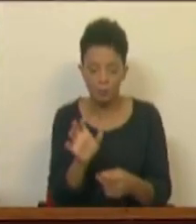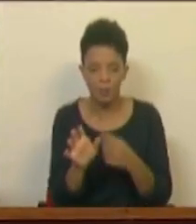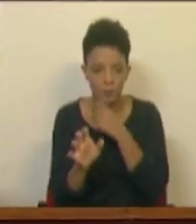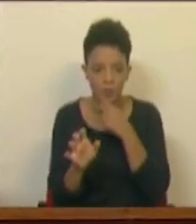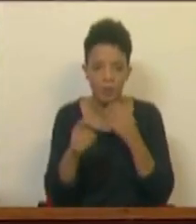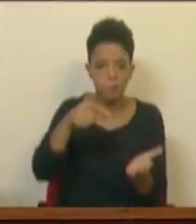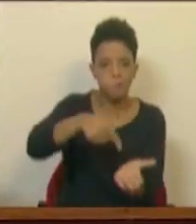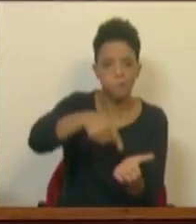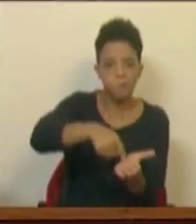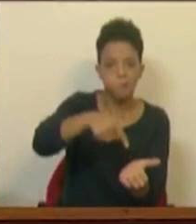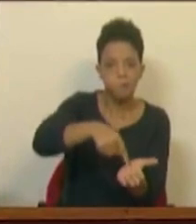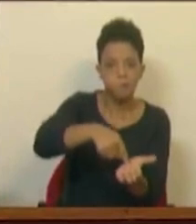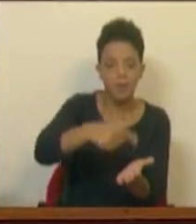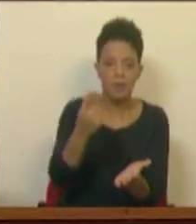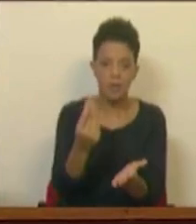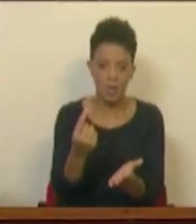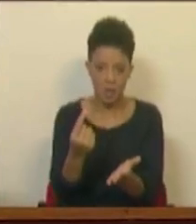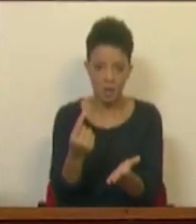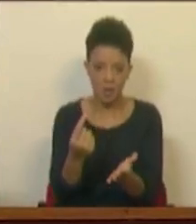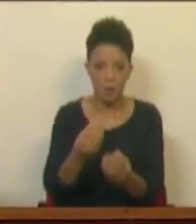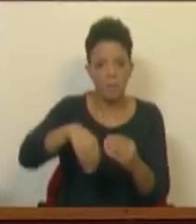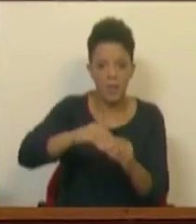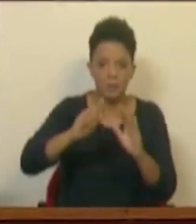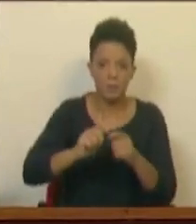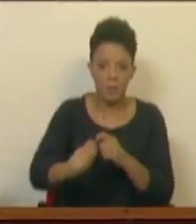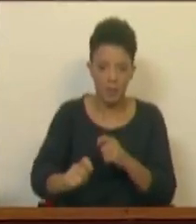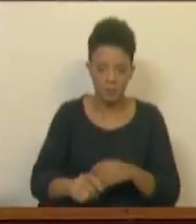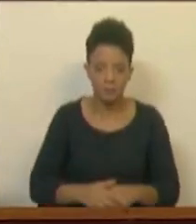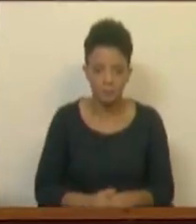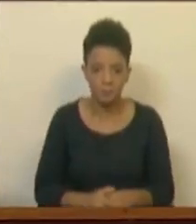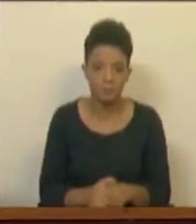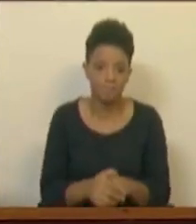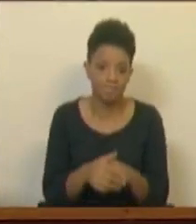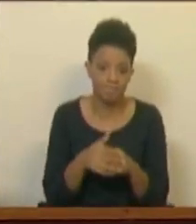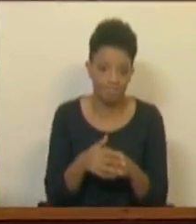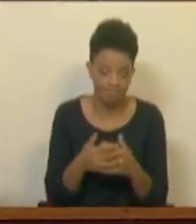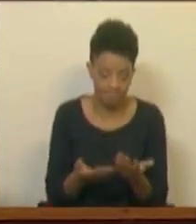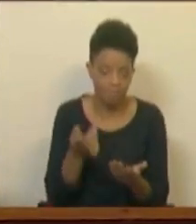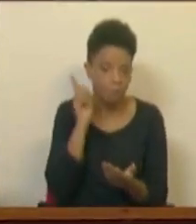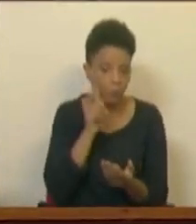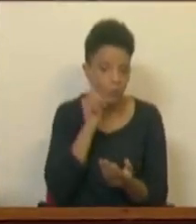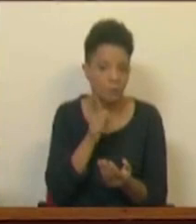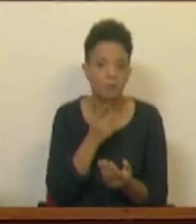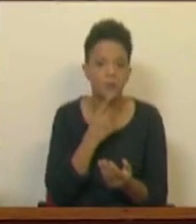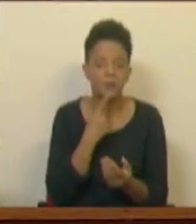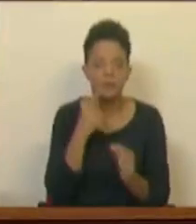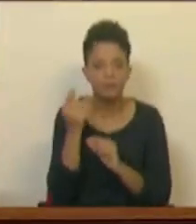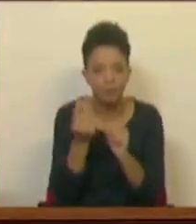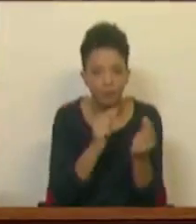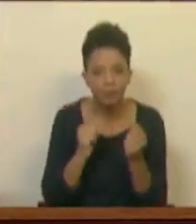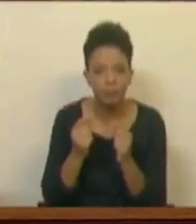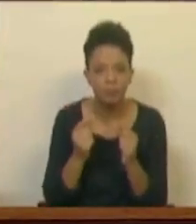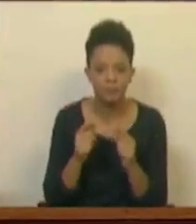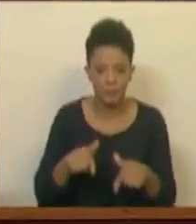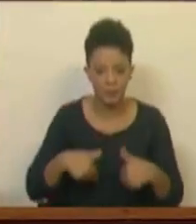cobrar dinheiro a mais às pessoas do que aquilo que elas precisariam de pagar. Por isso era importante perceber num debate, numa iniciativa que